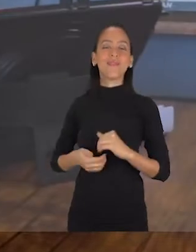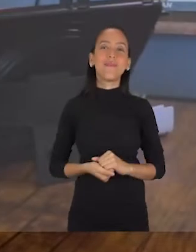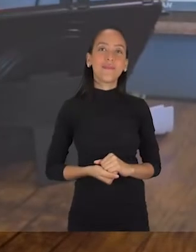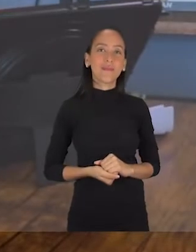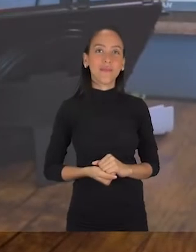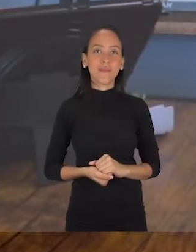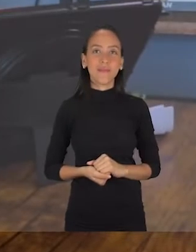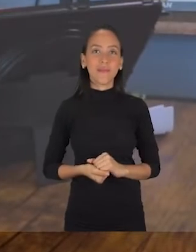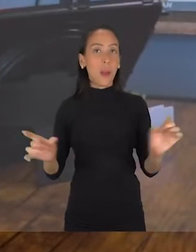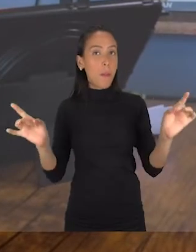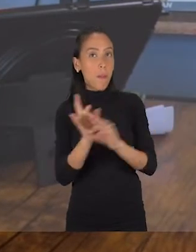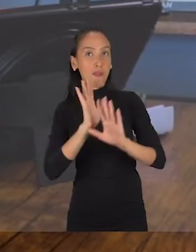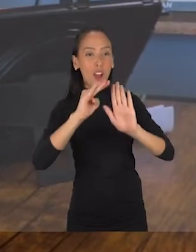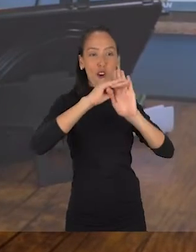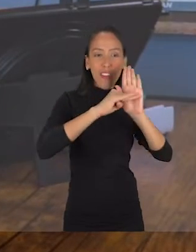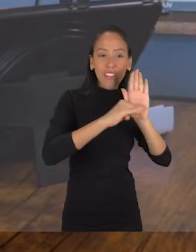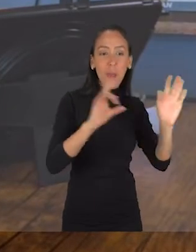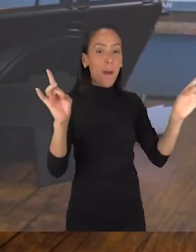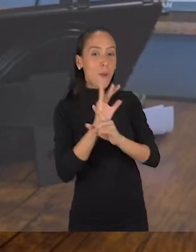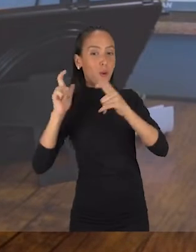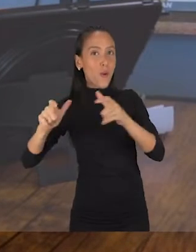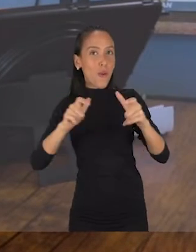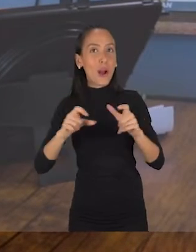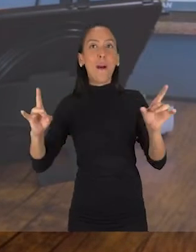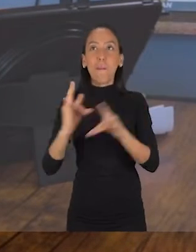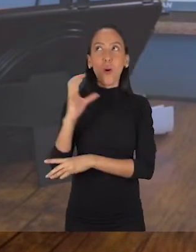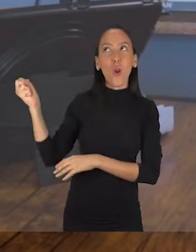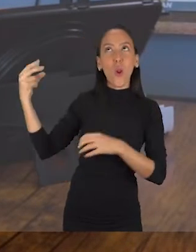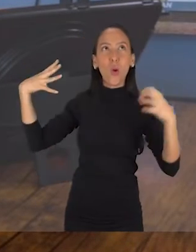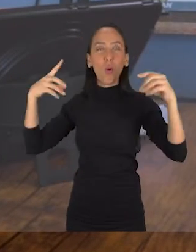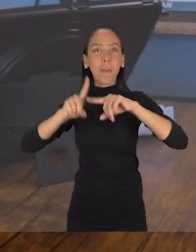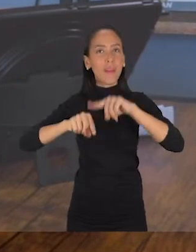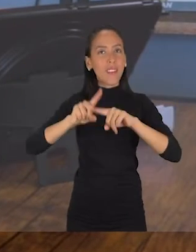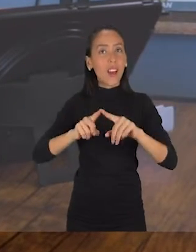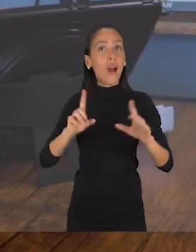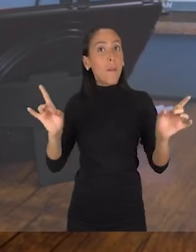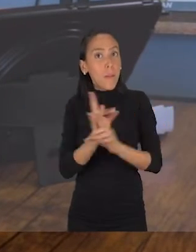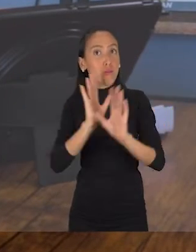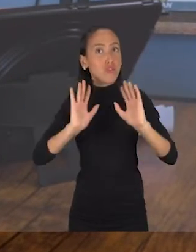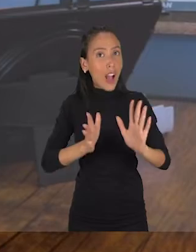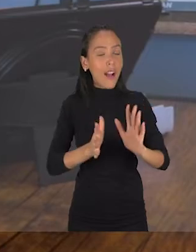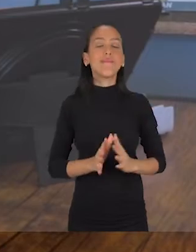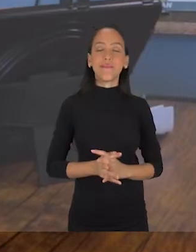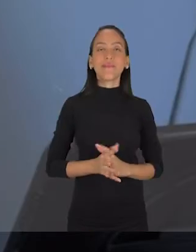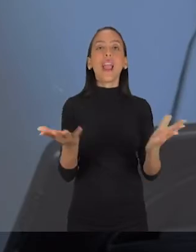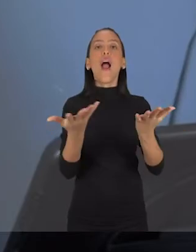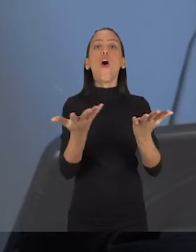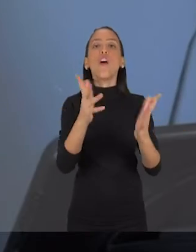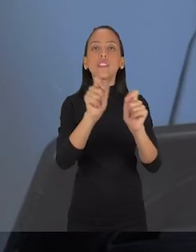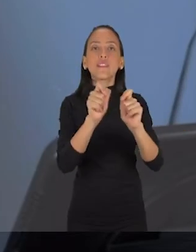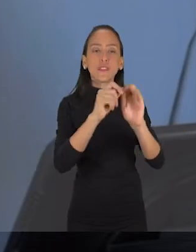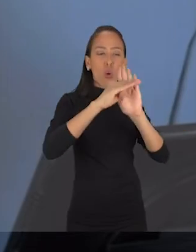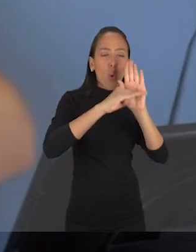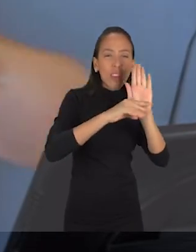Então, você já pensou num roteiro, já pensou num cenário, já pensou em luz. Na hora que você escreveu esse roteiro, você decorou ele. Então,